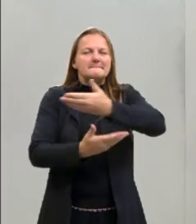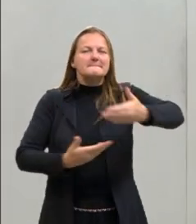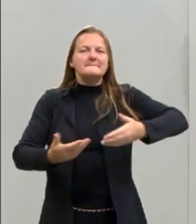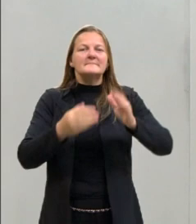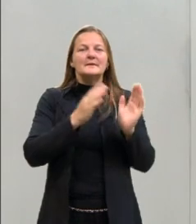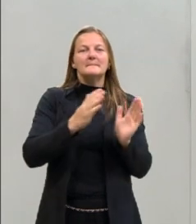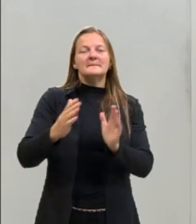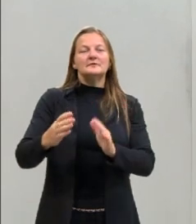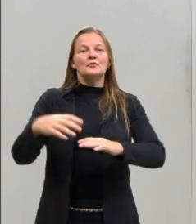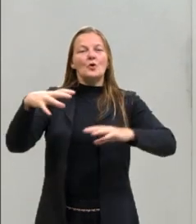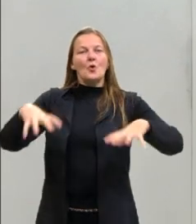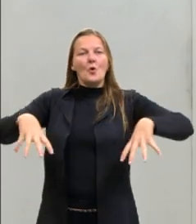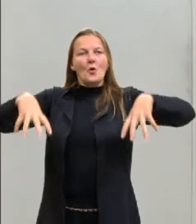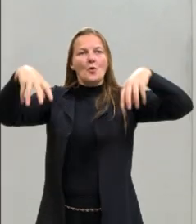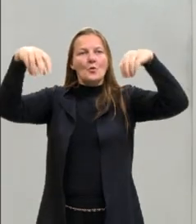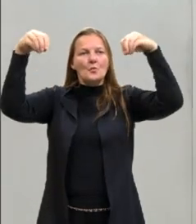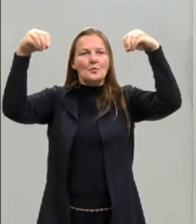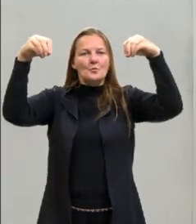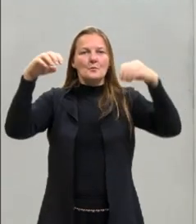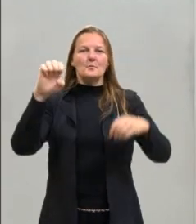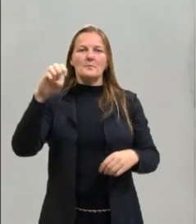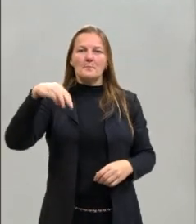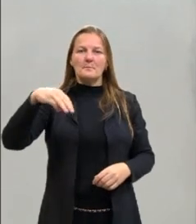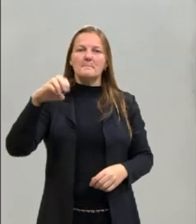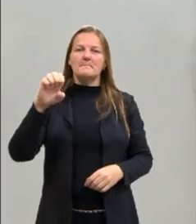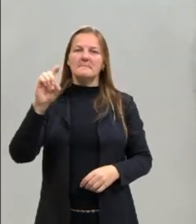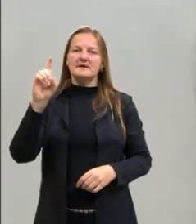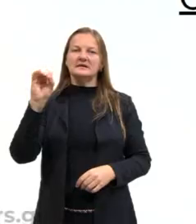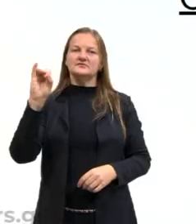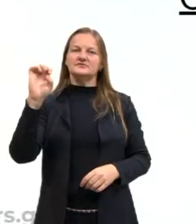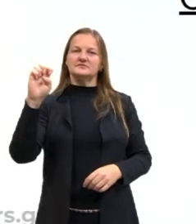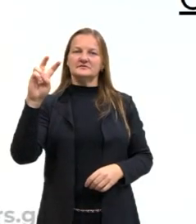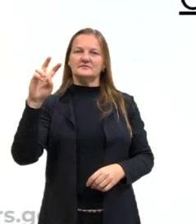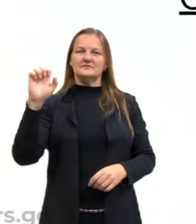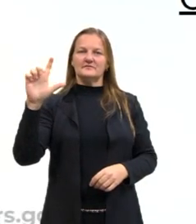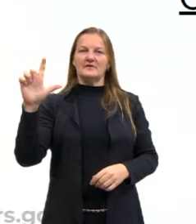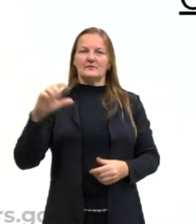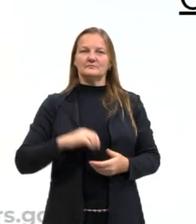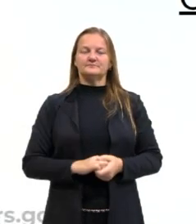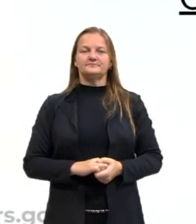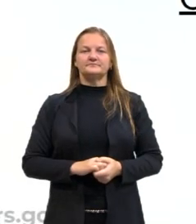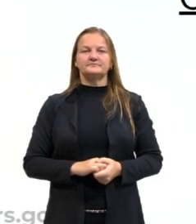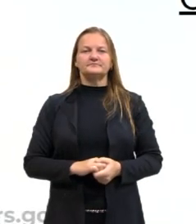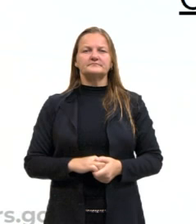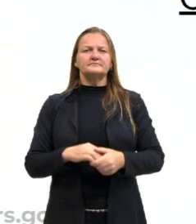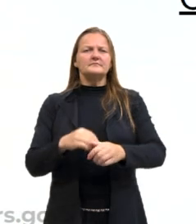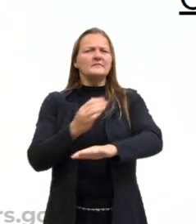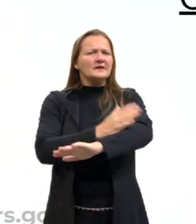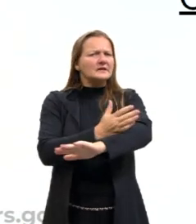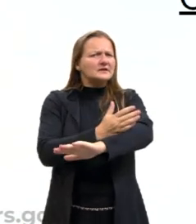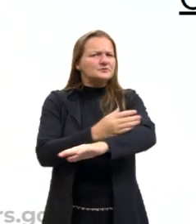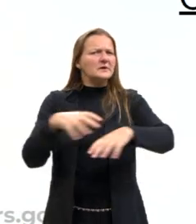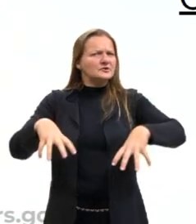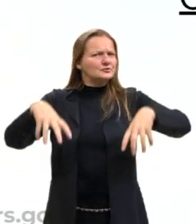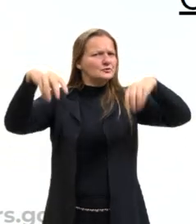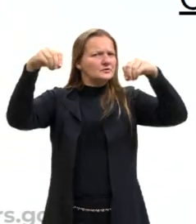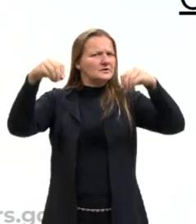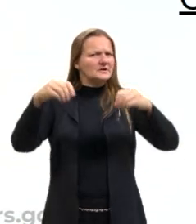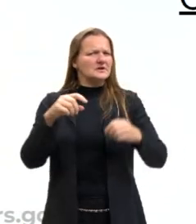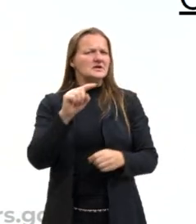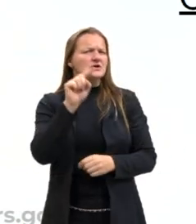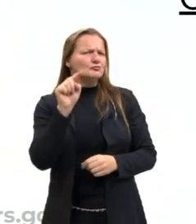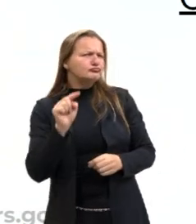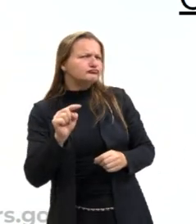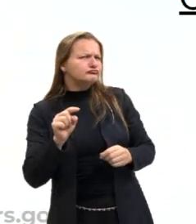medieval e a gente vai se perguntar se a Idade Média foi a Idade das Trevas,